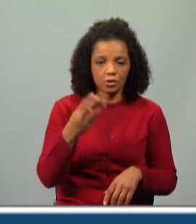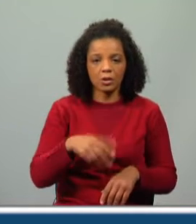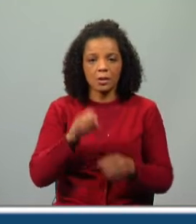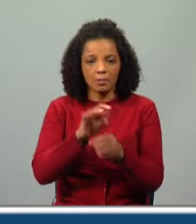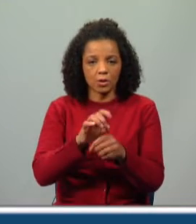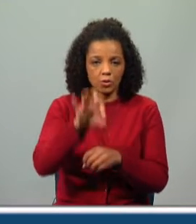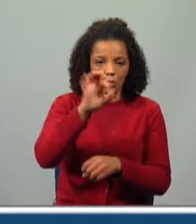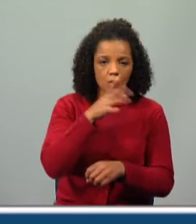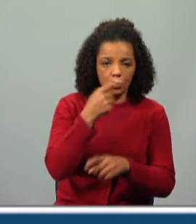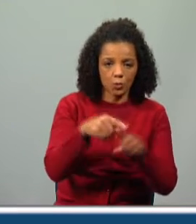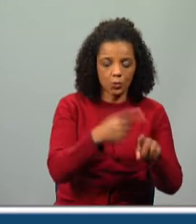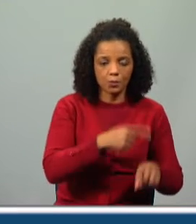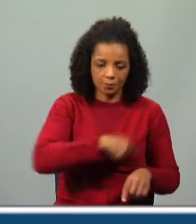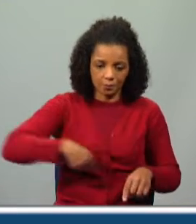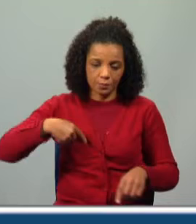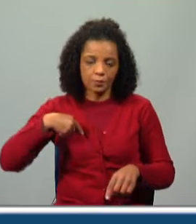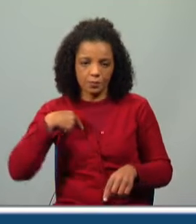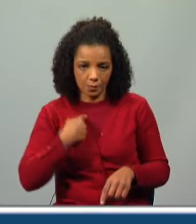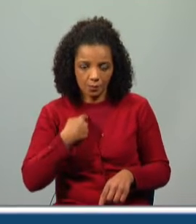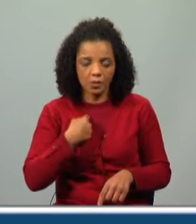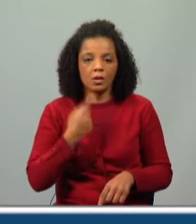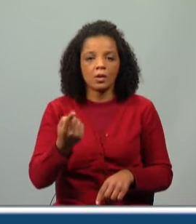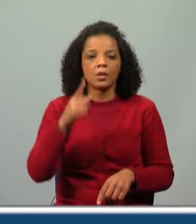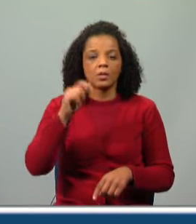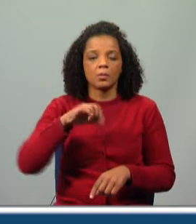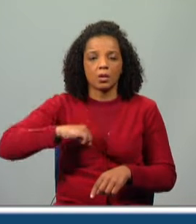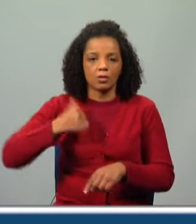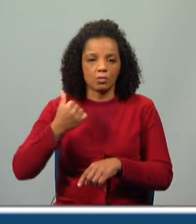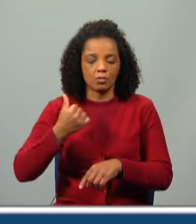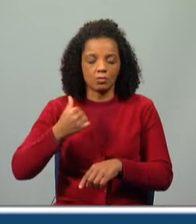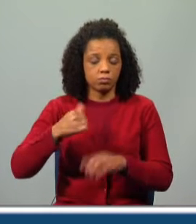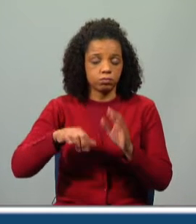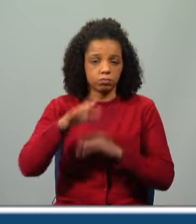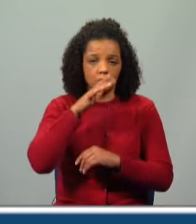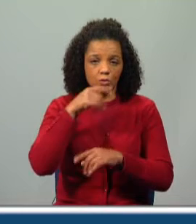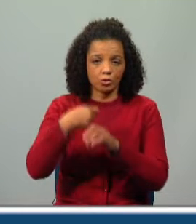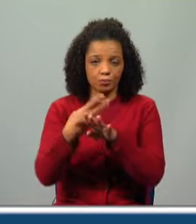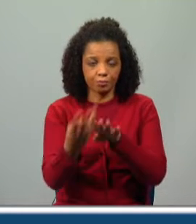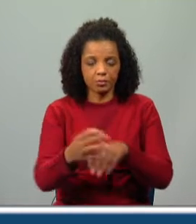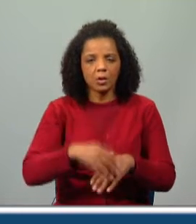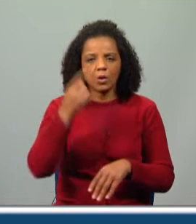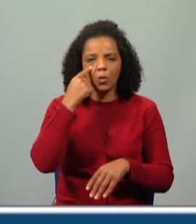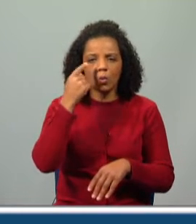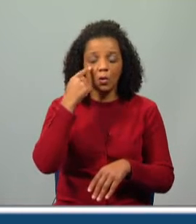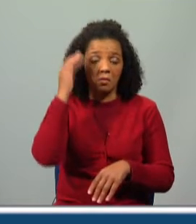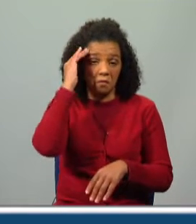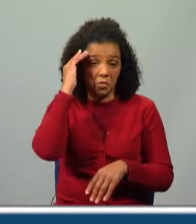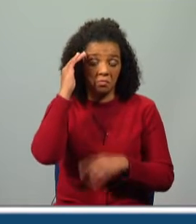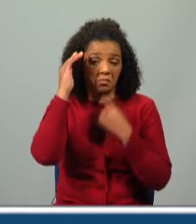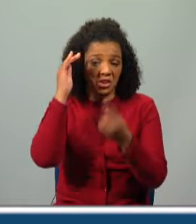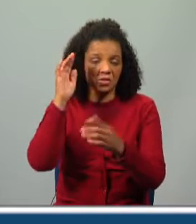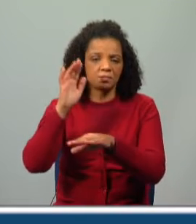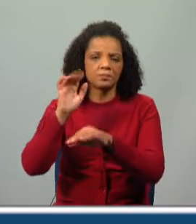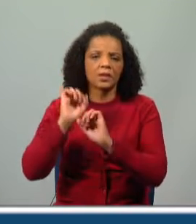berlindes coloridos, um colar de pérolas, um arco-íris de bolso, um olho de vidro que havia pertencido, dizia ela,